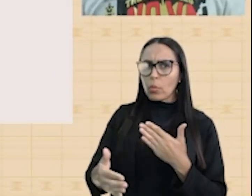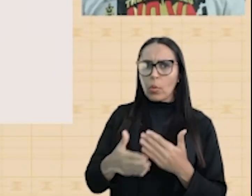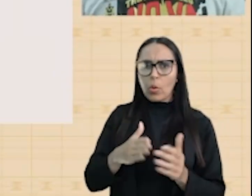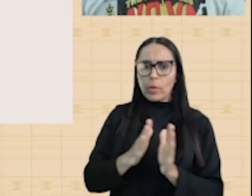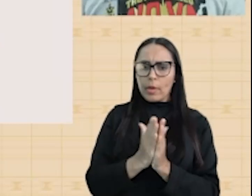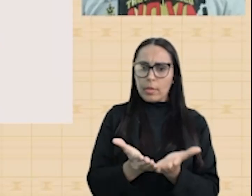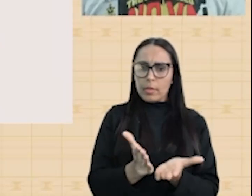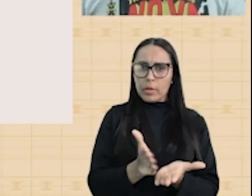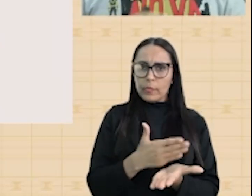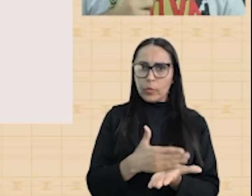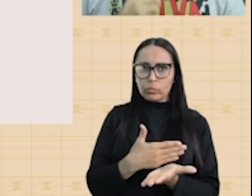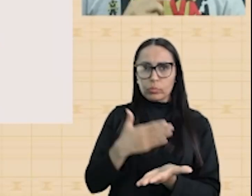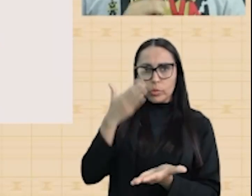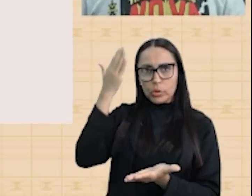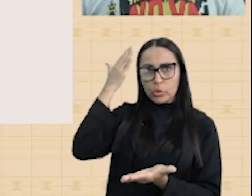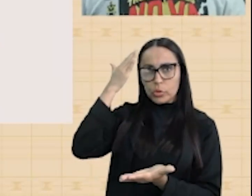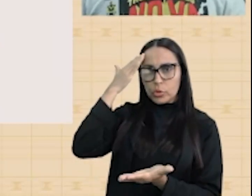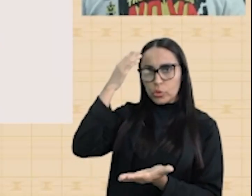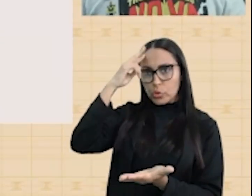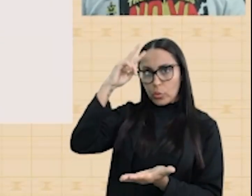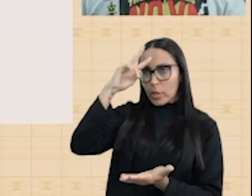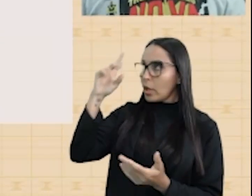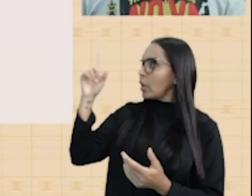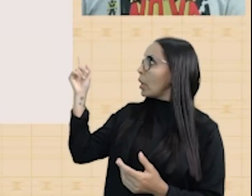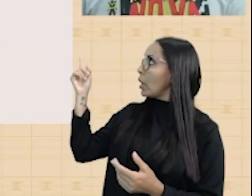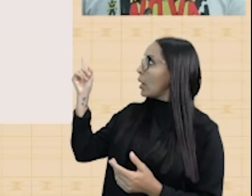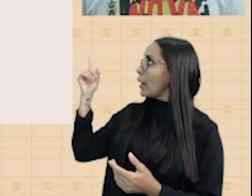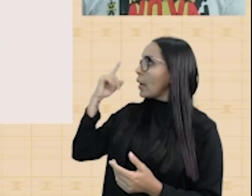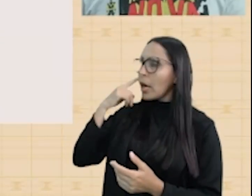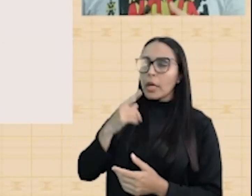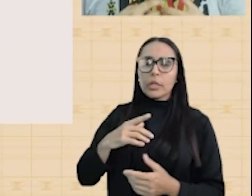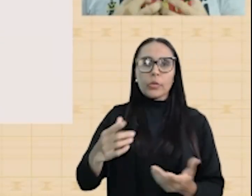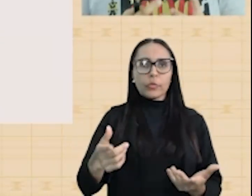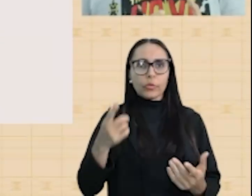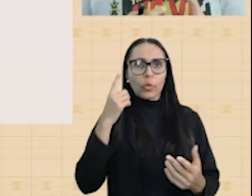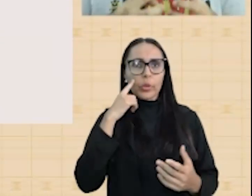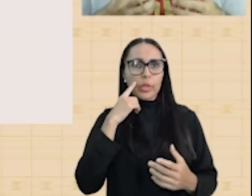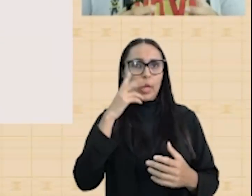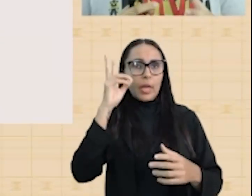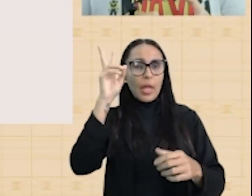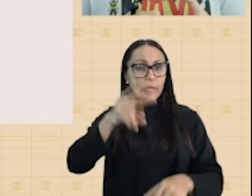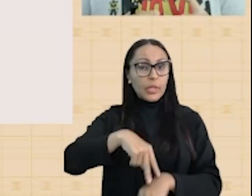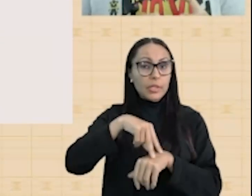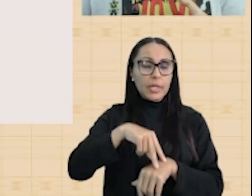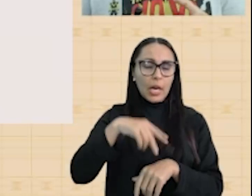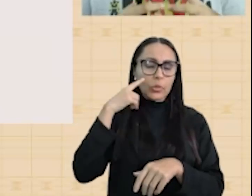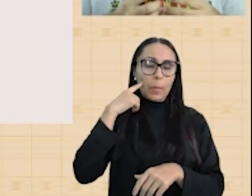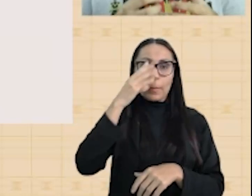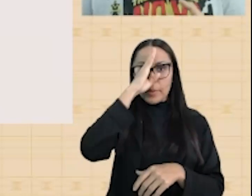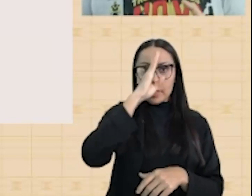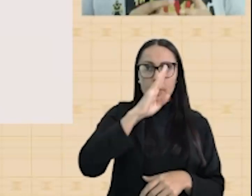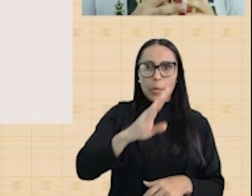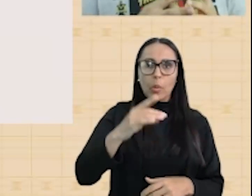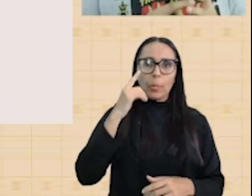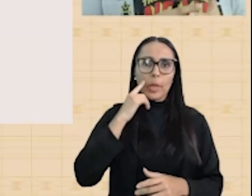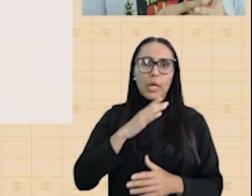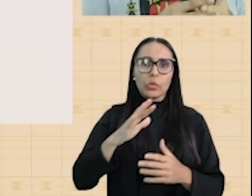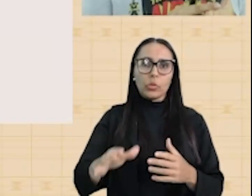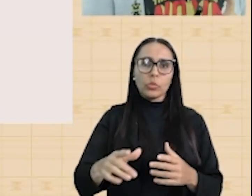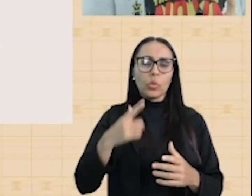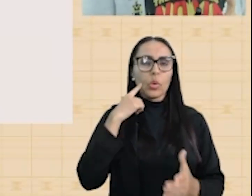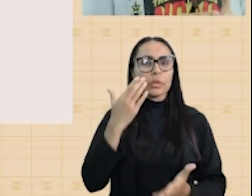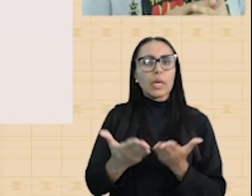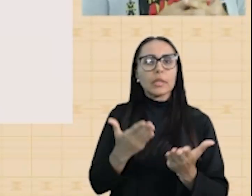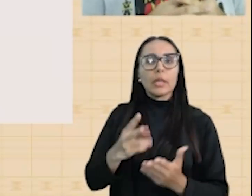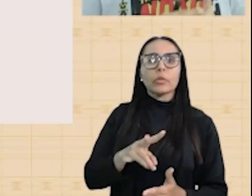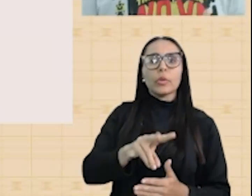bom livro de história. O revanchismo alemão, que foi evidenciado principalmente pelos efeitos do Tratado